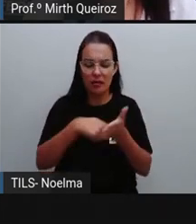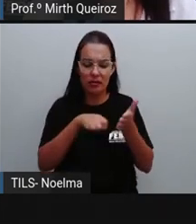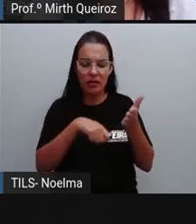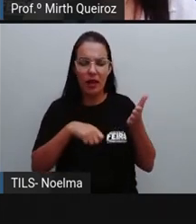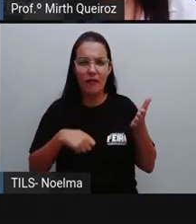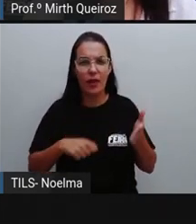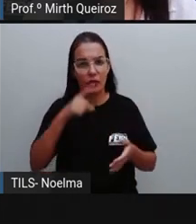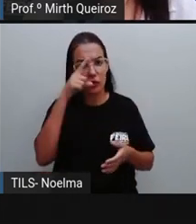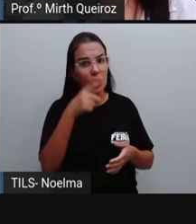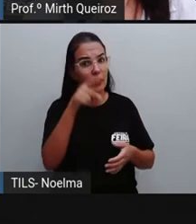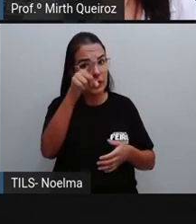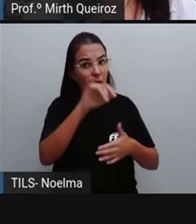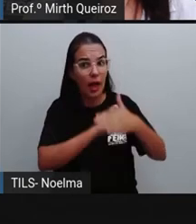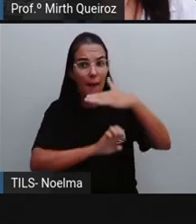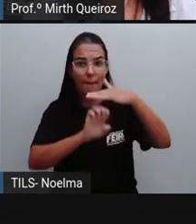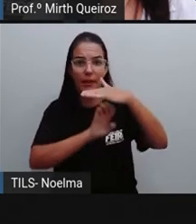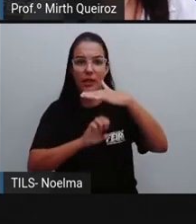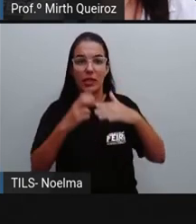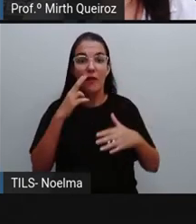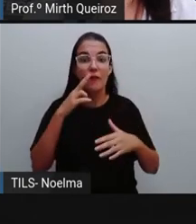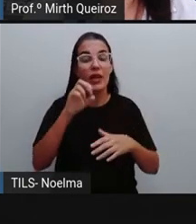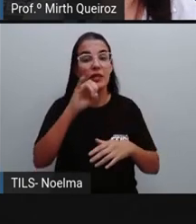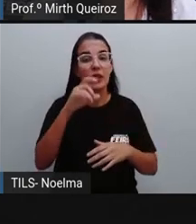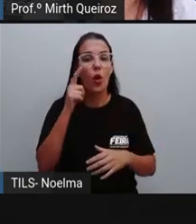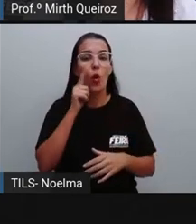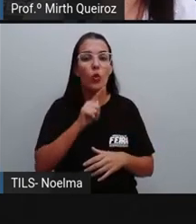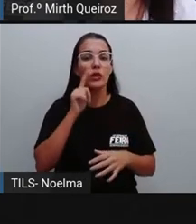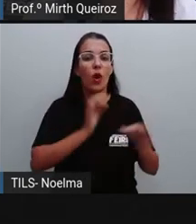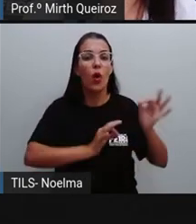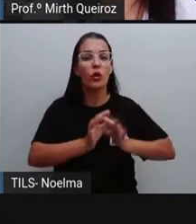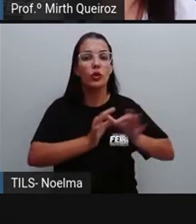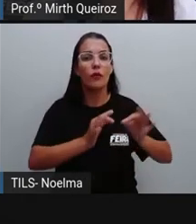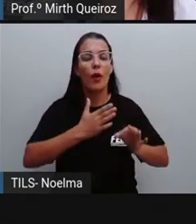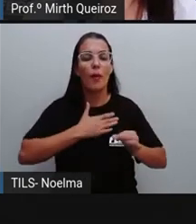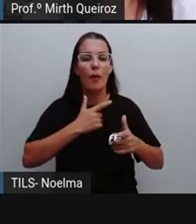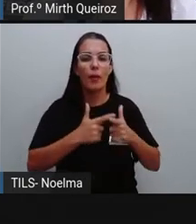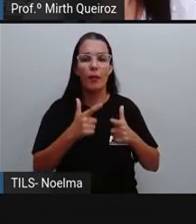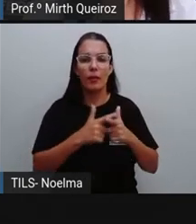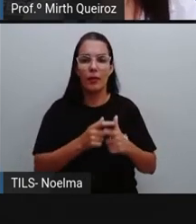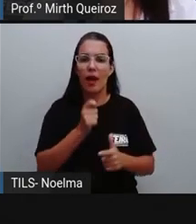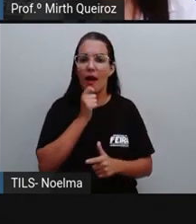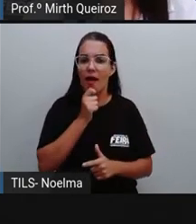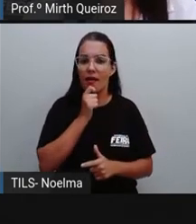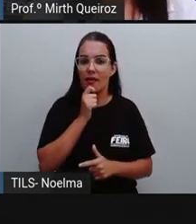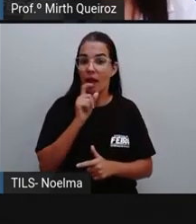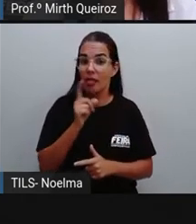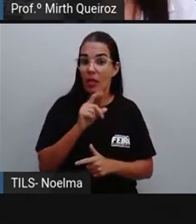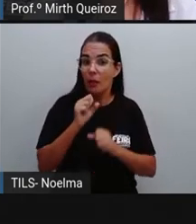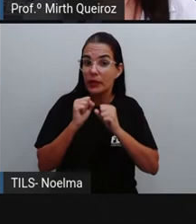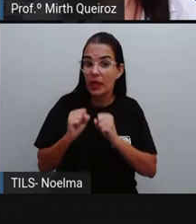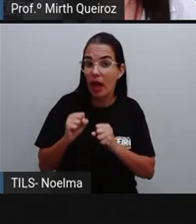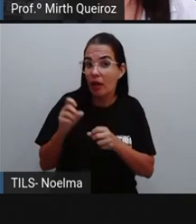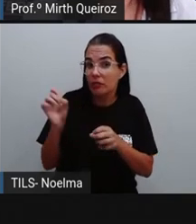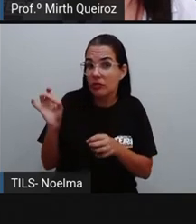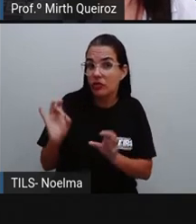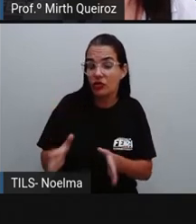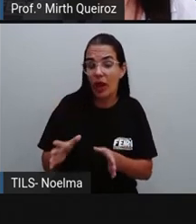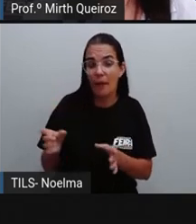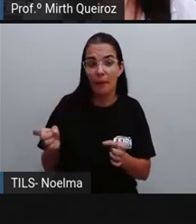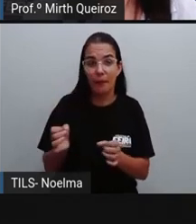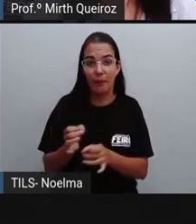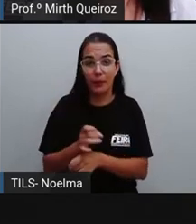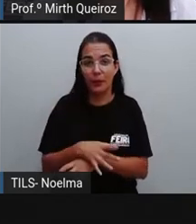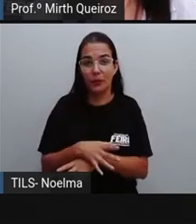diretamente para a empresa ver se consigo resolver meu problema, ainda que ele não poderá ser resolvido